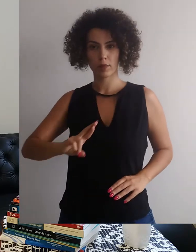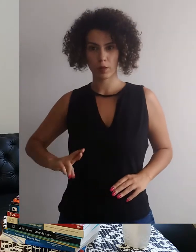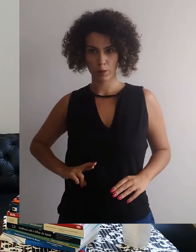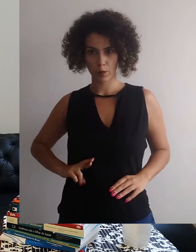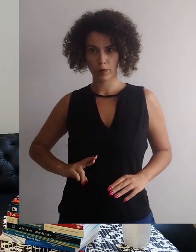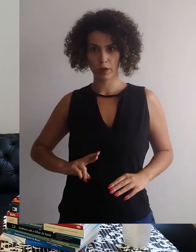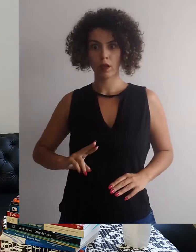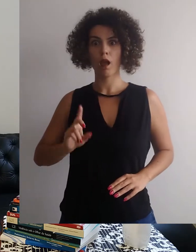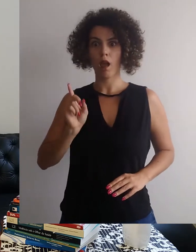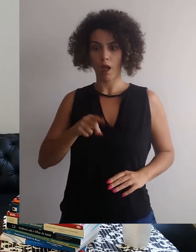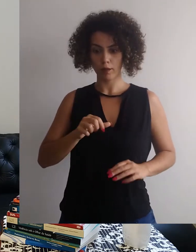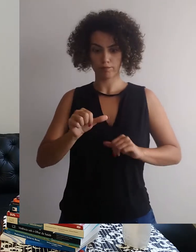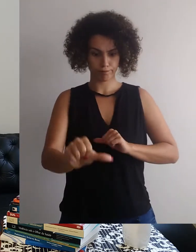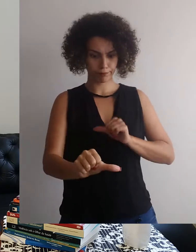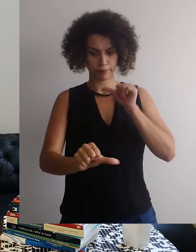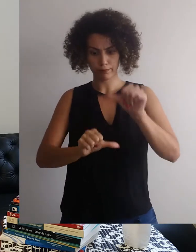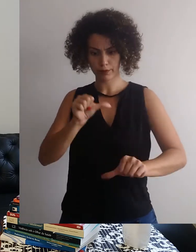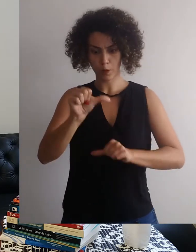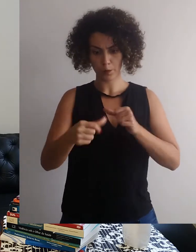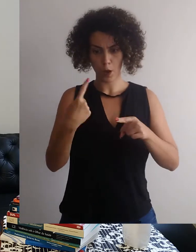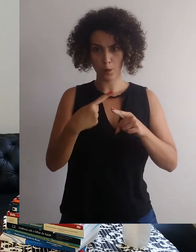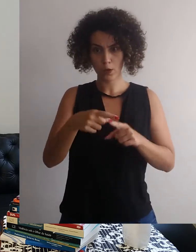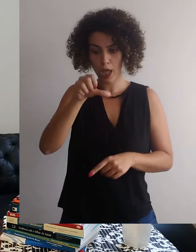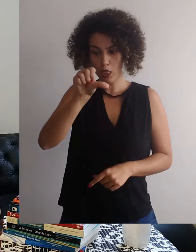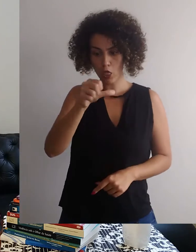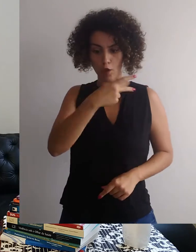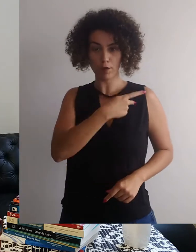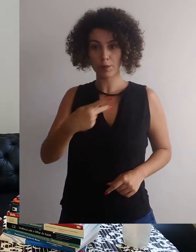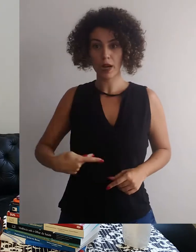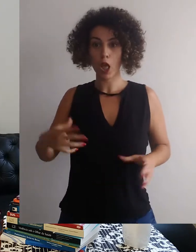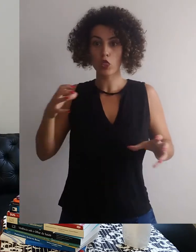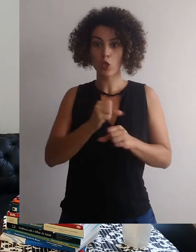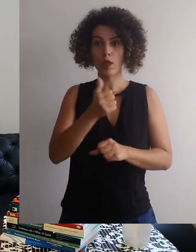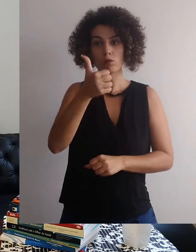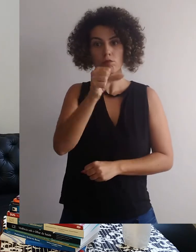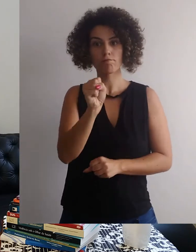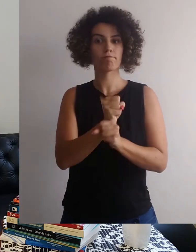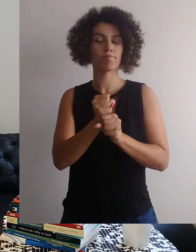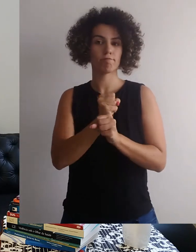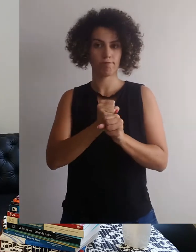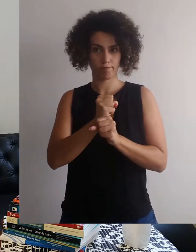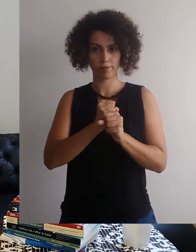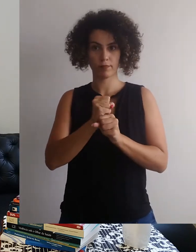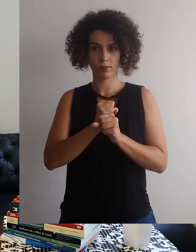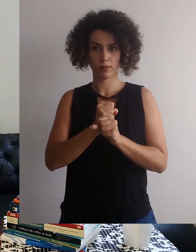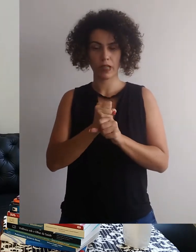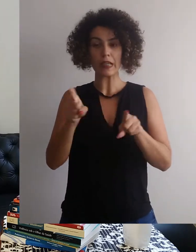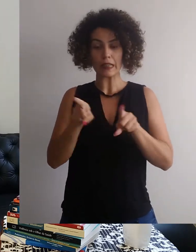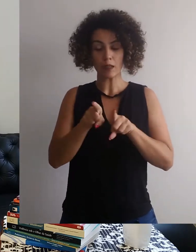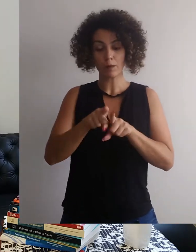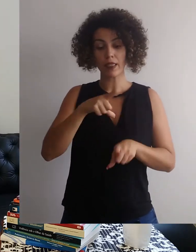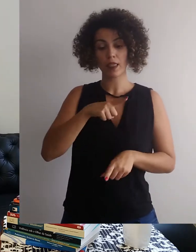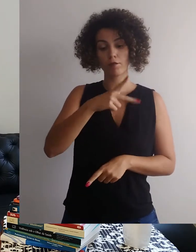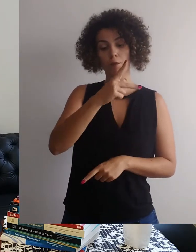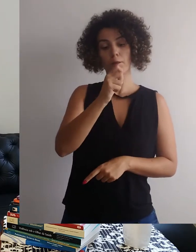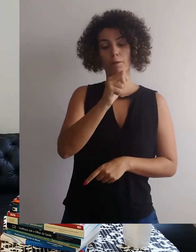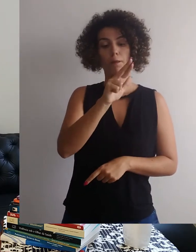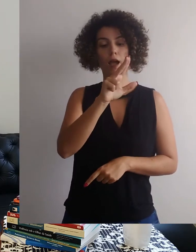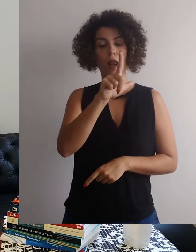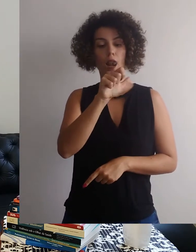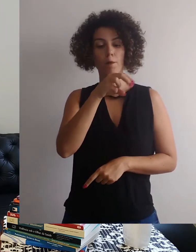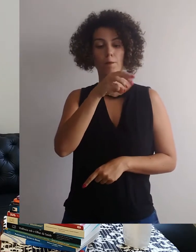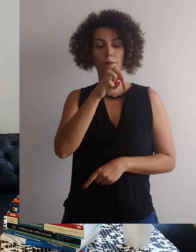República, um período instável durante o qual passaram nove presidentes em um período de 18 anos. Inclui-se um período de